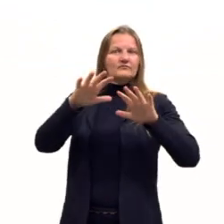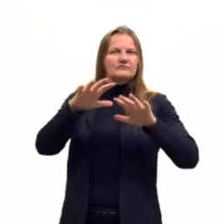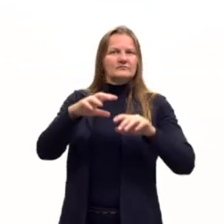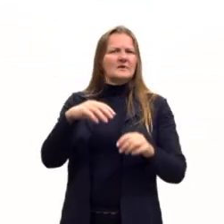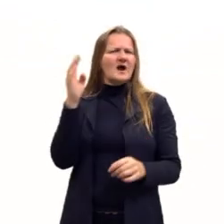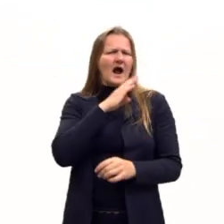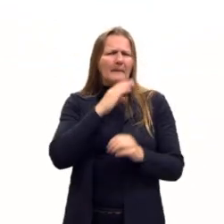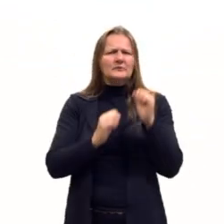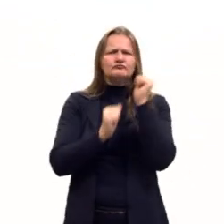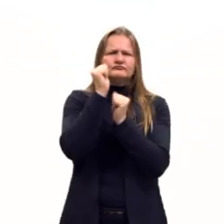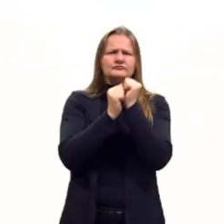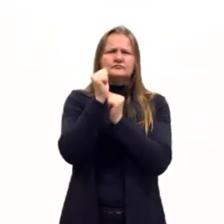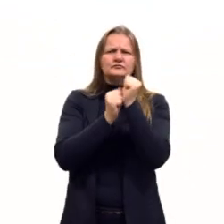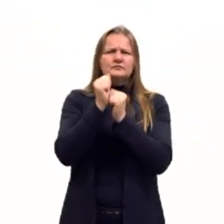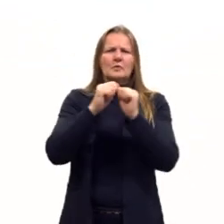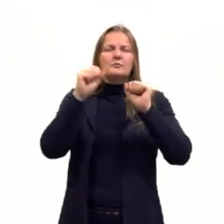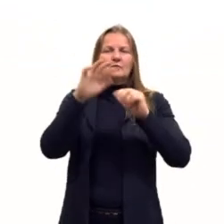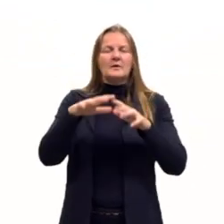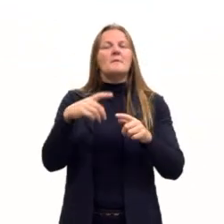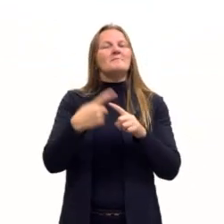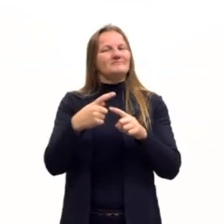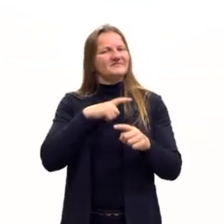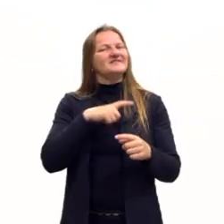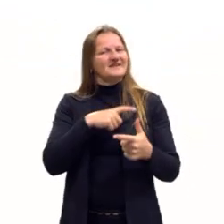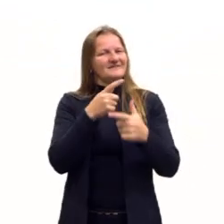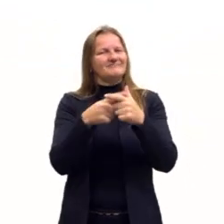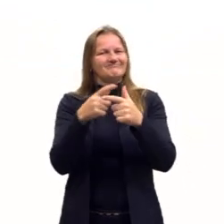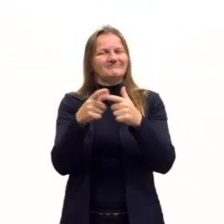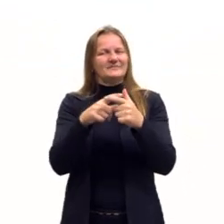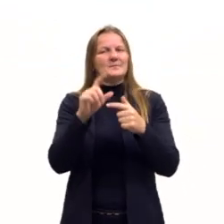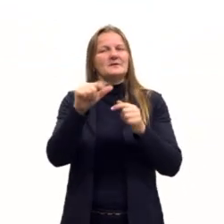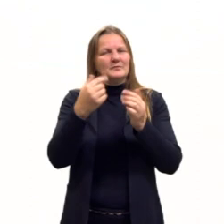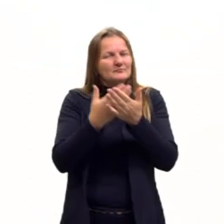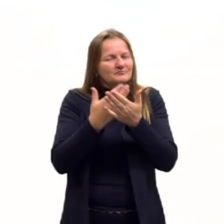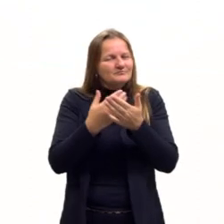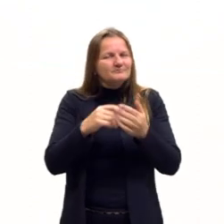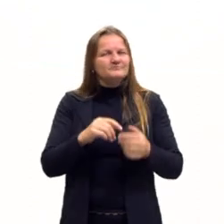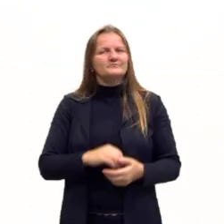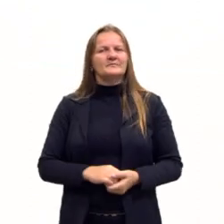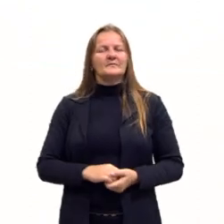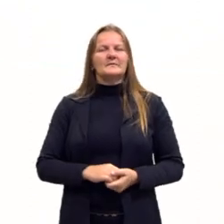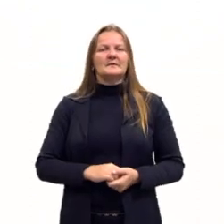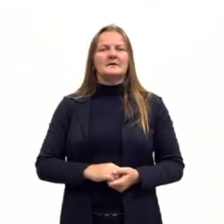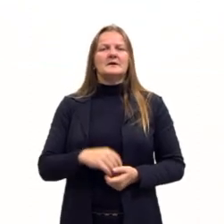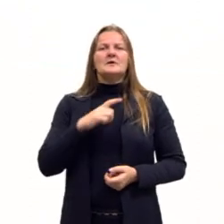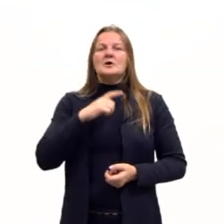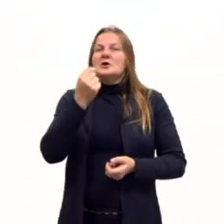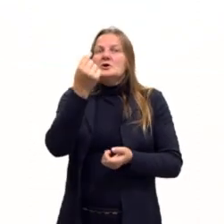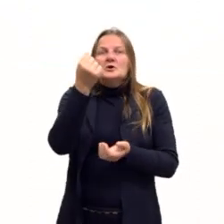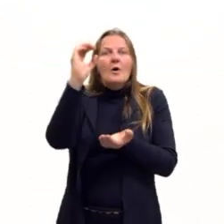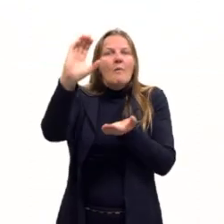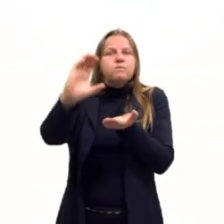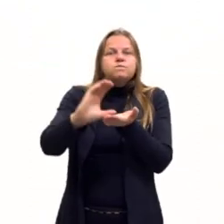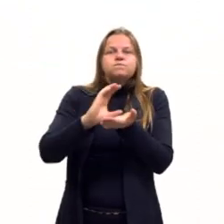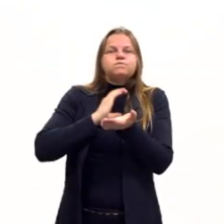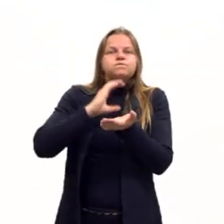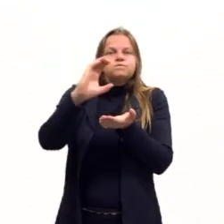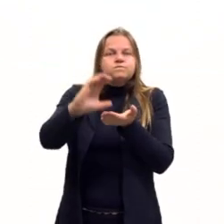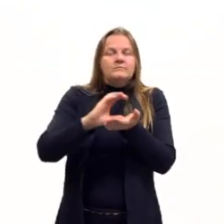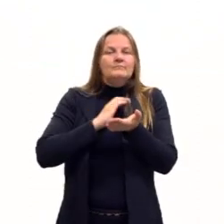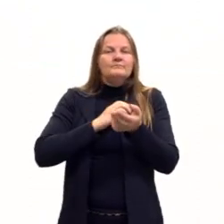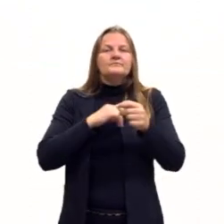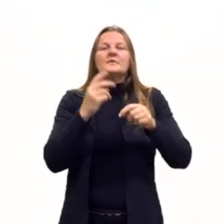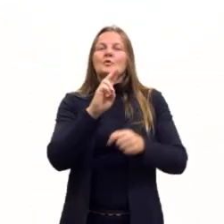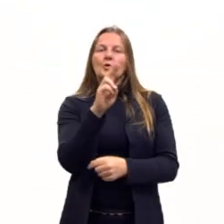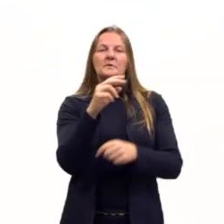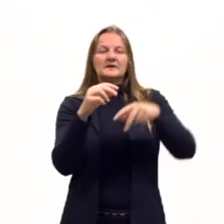5. Vai dar problema isso aí, a gente vai ver logo mais. O que que acontece? Ele tem que ter muito dinheiro para isso, tá? E o tripé industrial. O